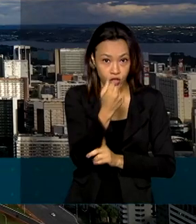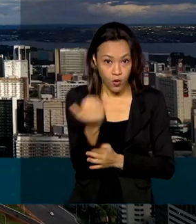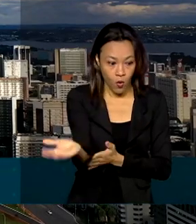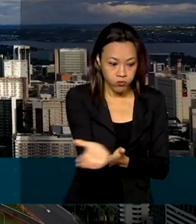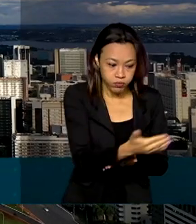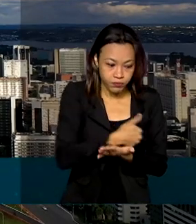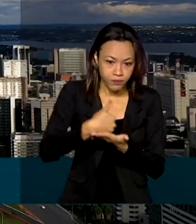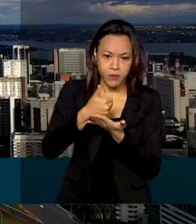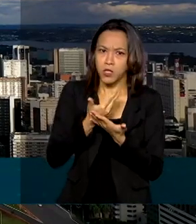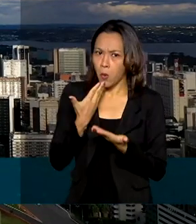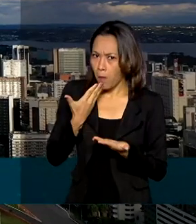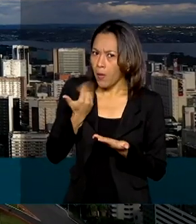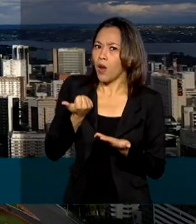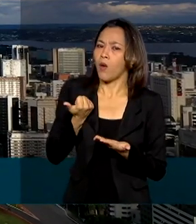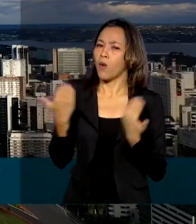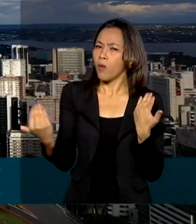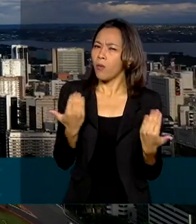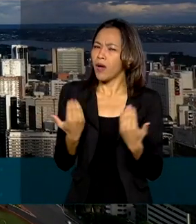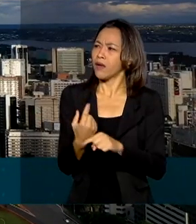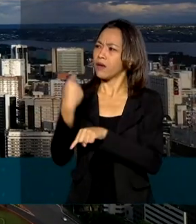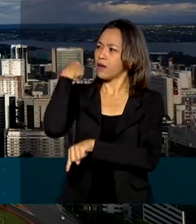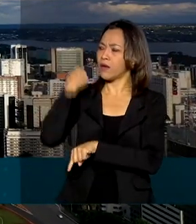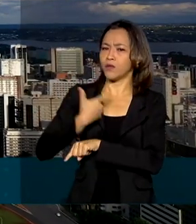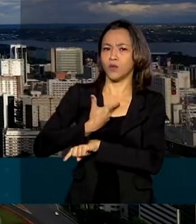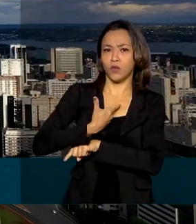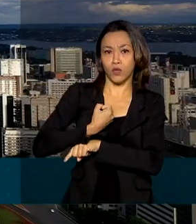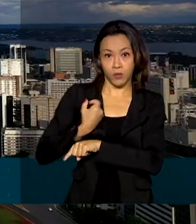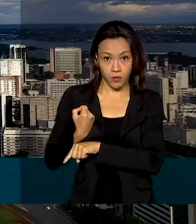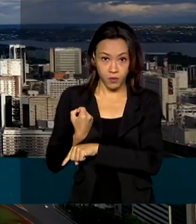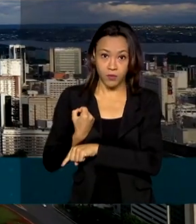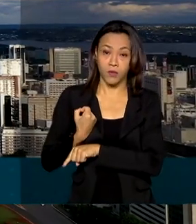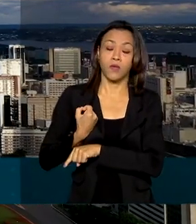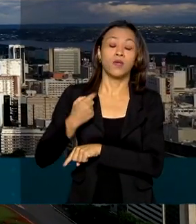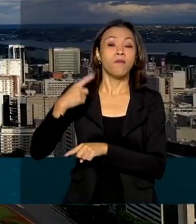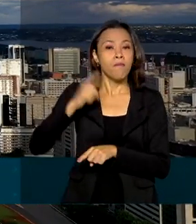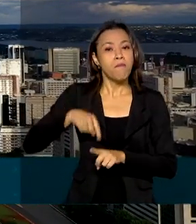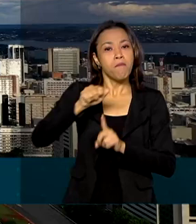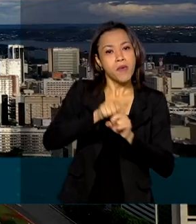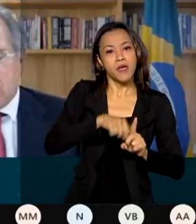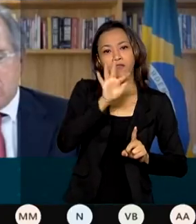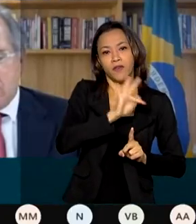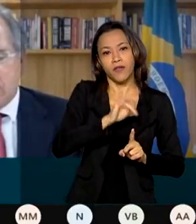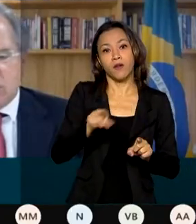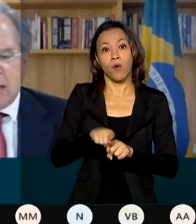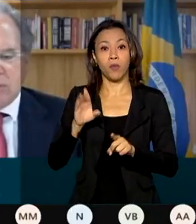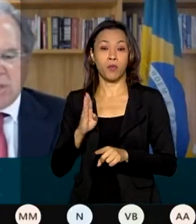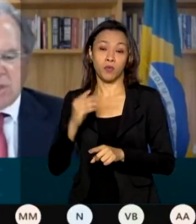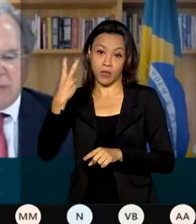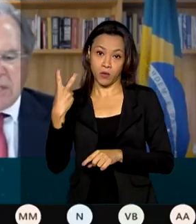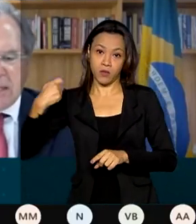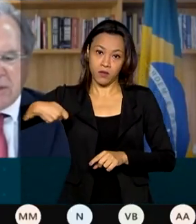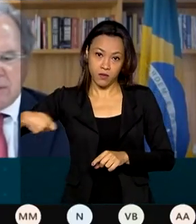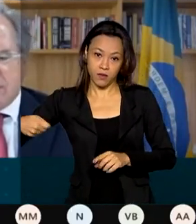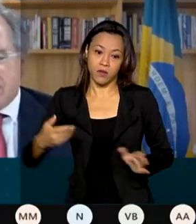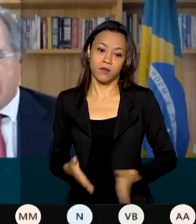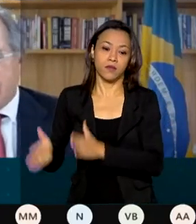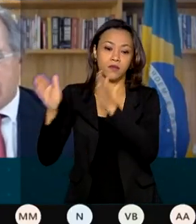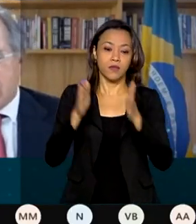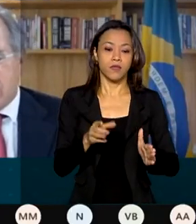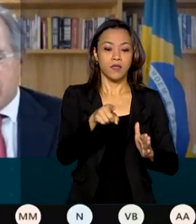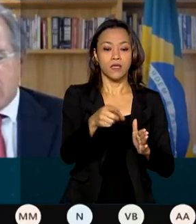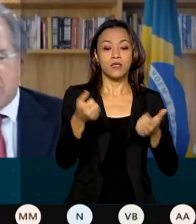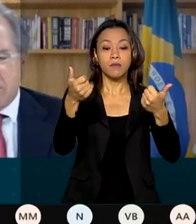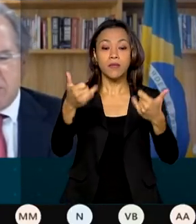melhor desempenho desde 2000, tanto para o mês de fevereiro quanto para o bimestre. O resultado de atividade